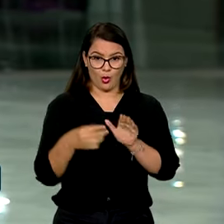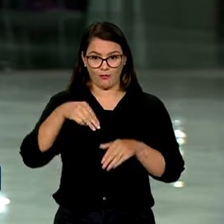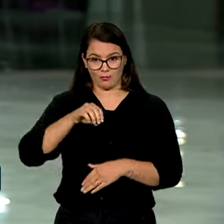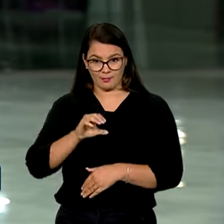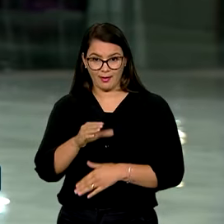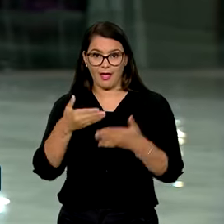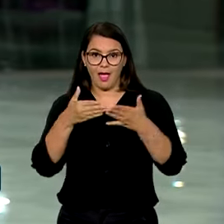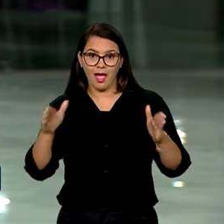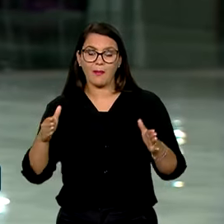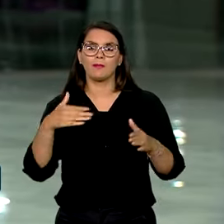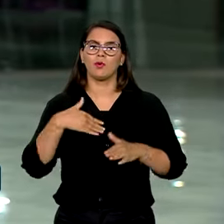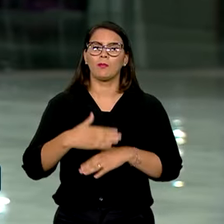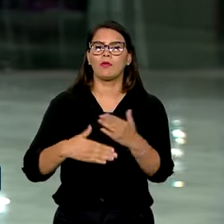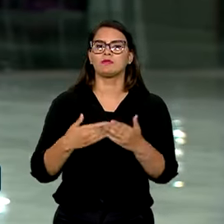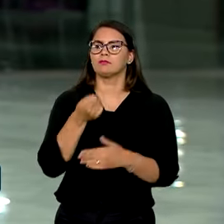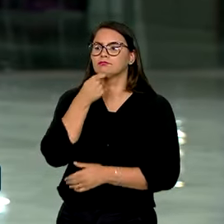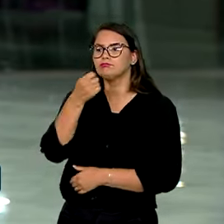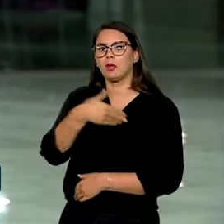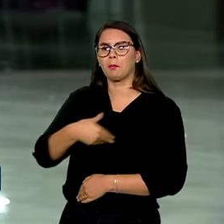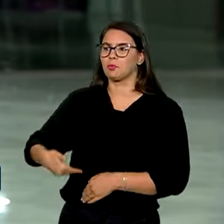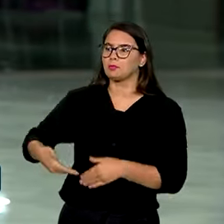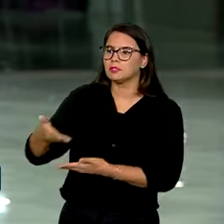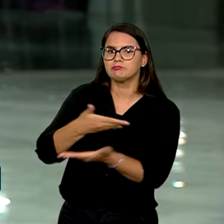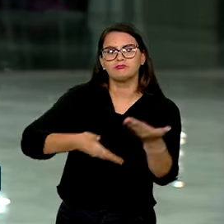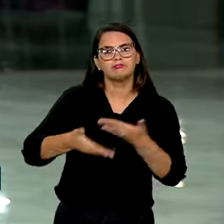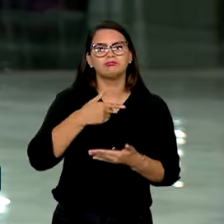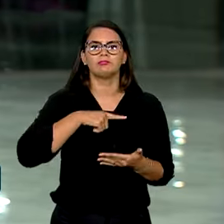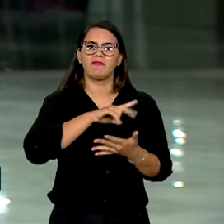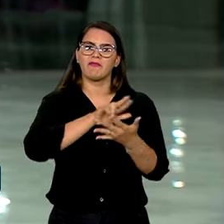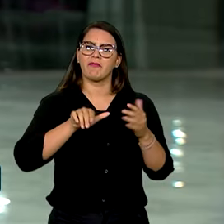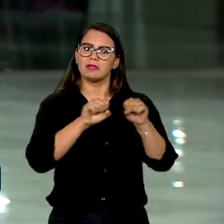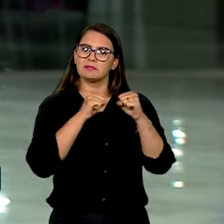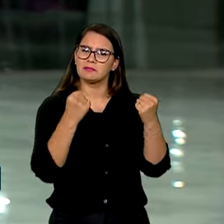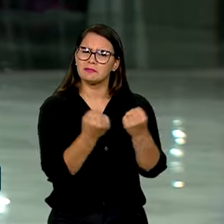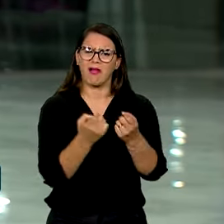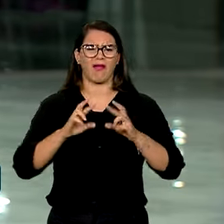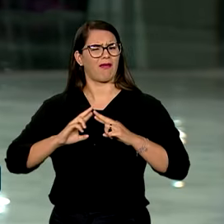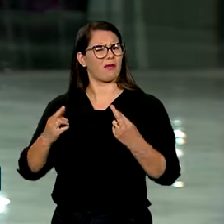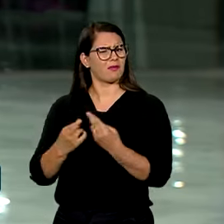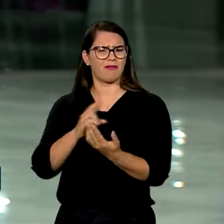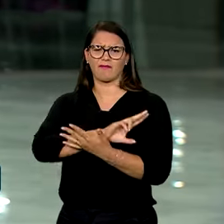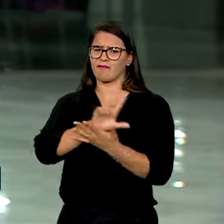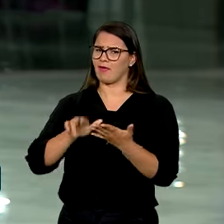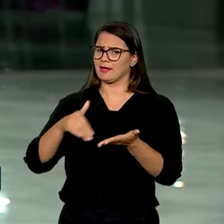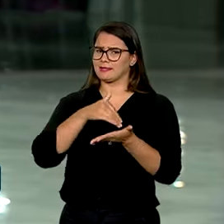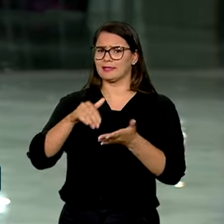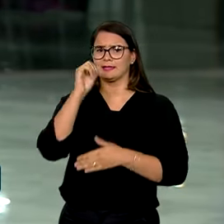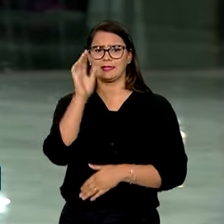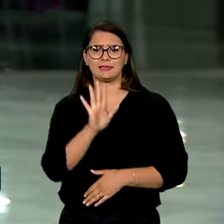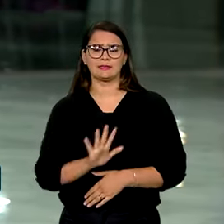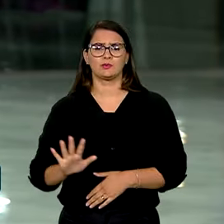abriu um processo de consulta pública e realizou uma série de seminários e reuniões com secretarias estaduais de